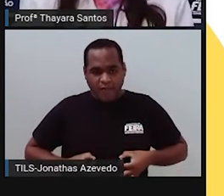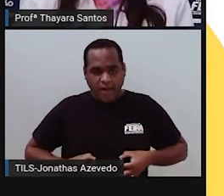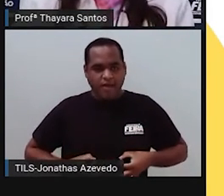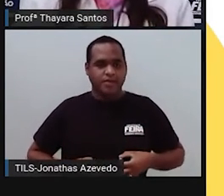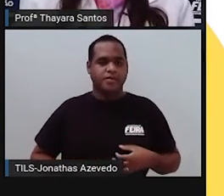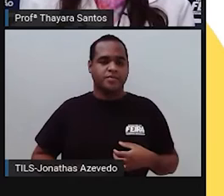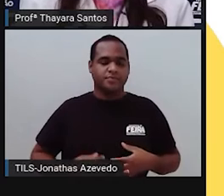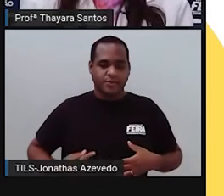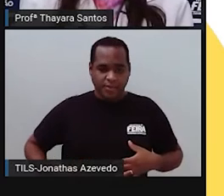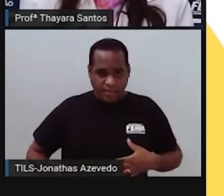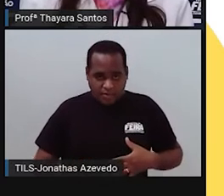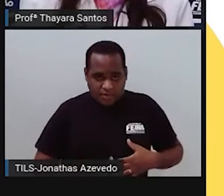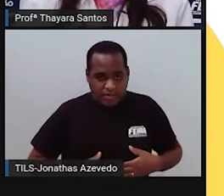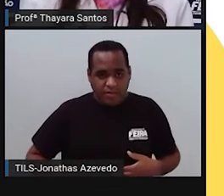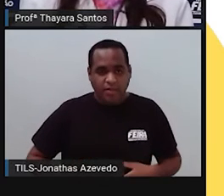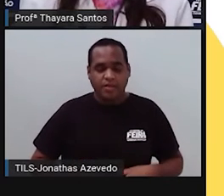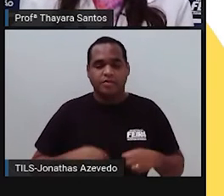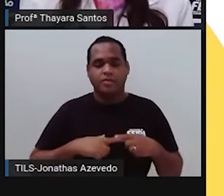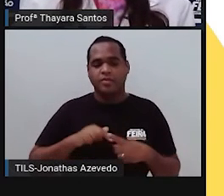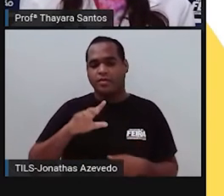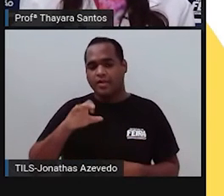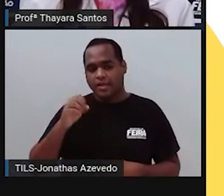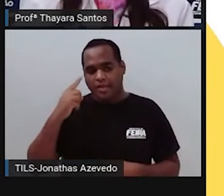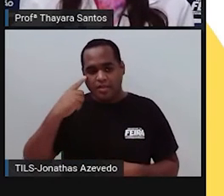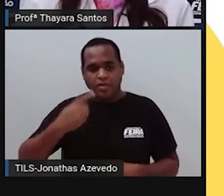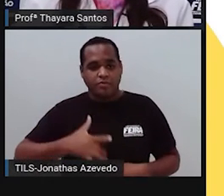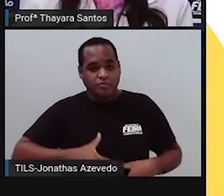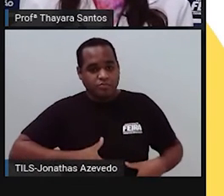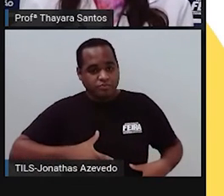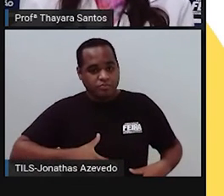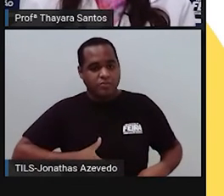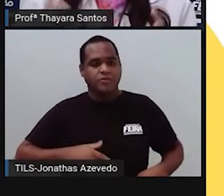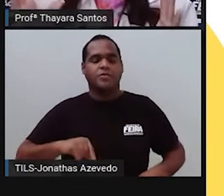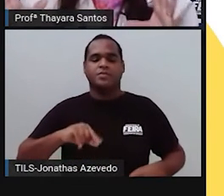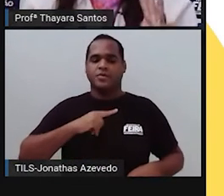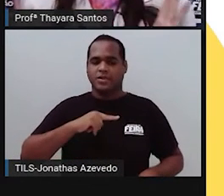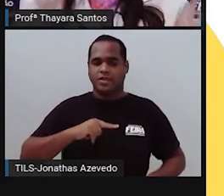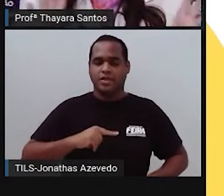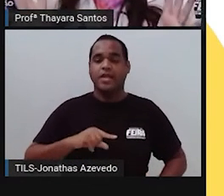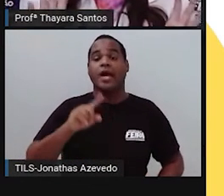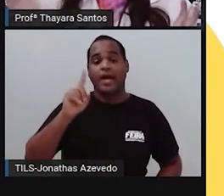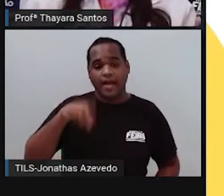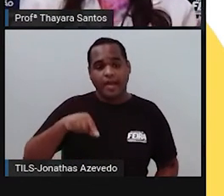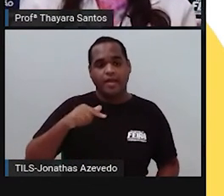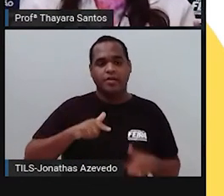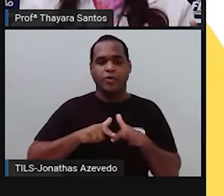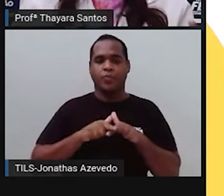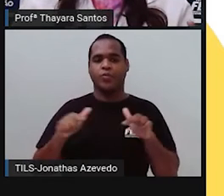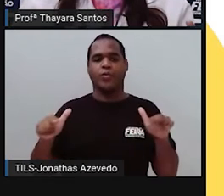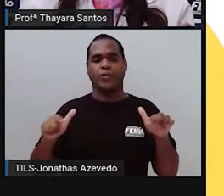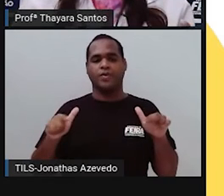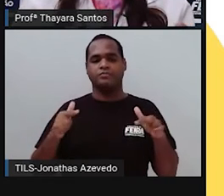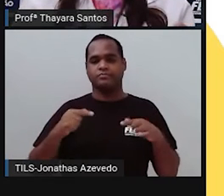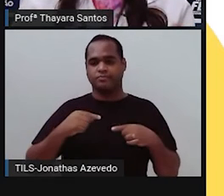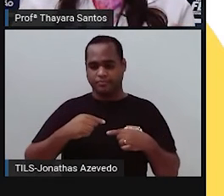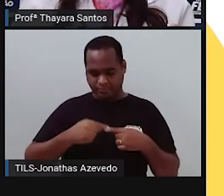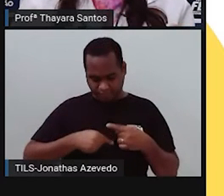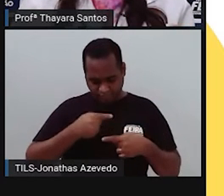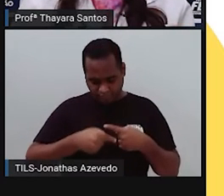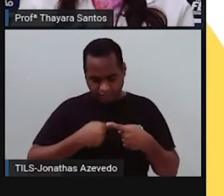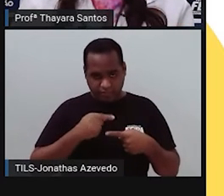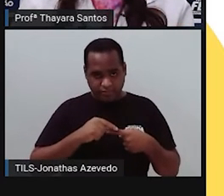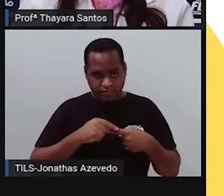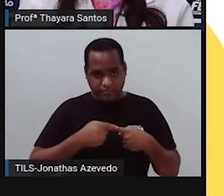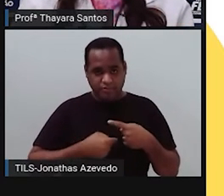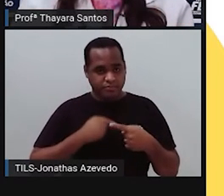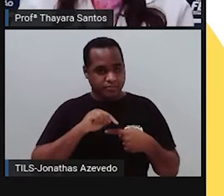No intestino tem músculo liso. No estômago tem músculo liso. Então, ele é liso justamente porque ele não tem essas estrias. Ó, é diferente dos